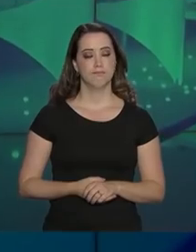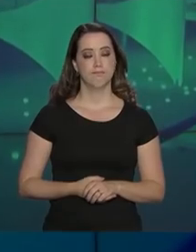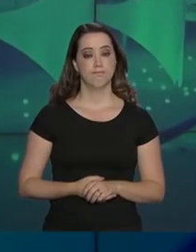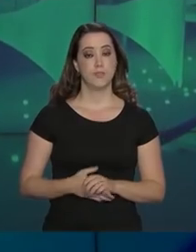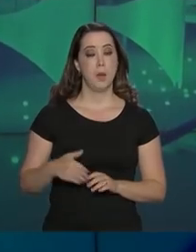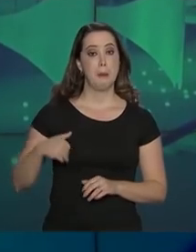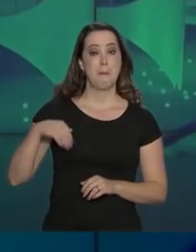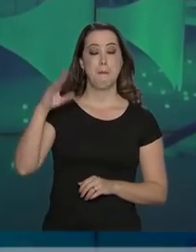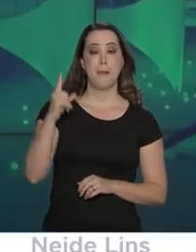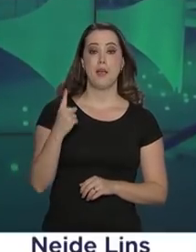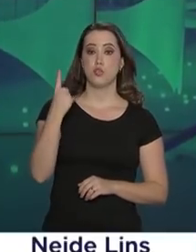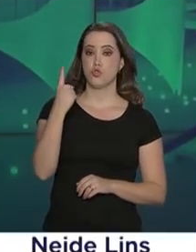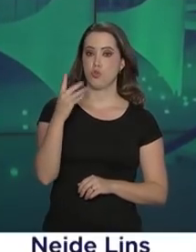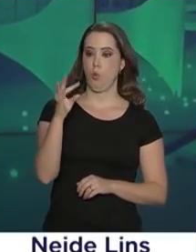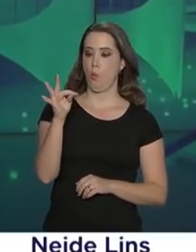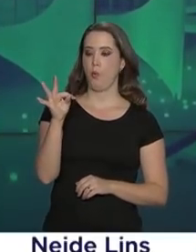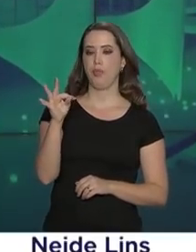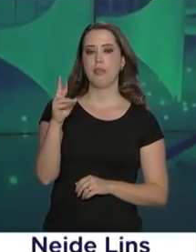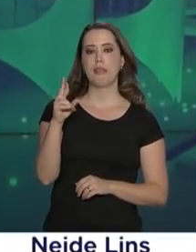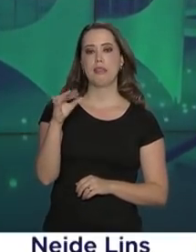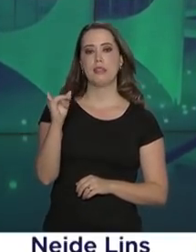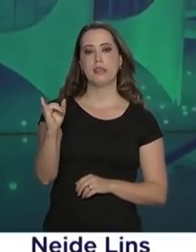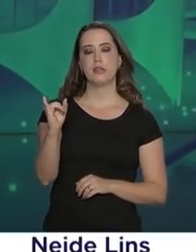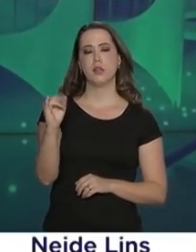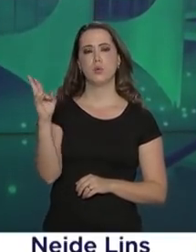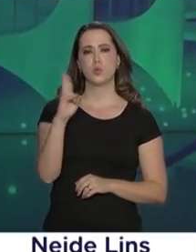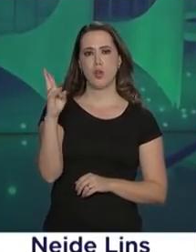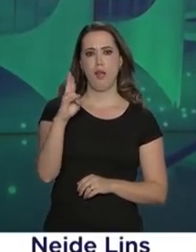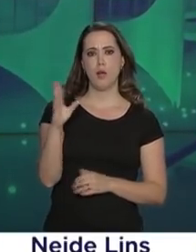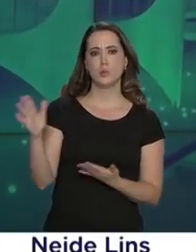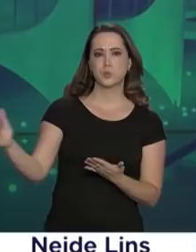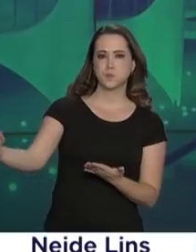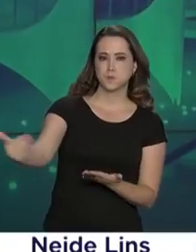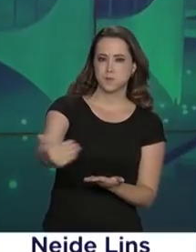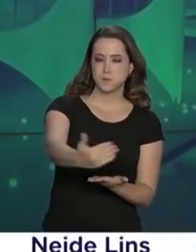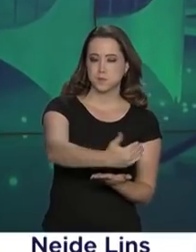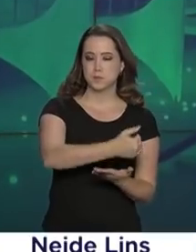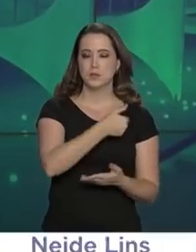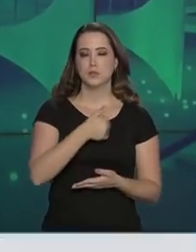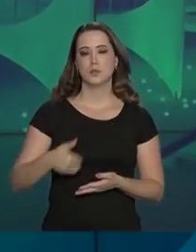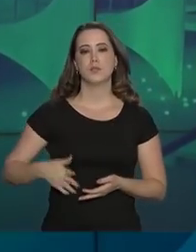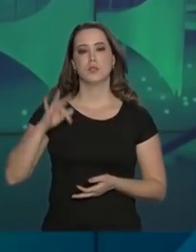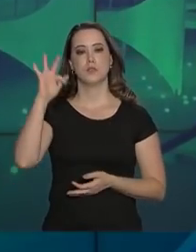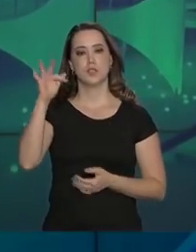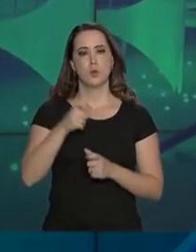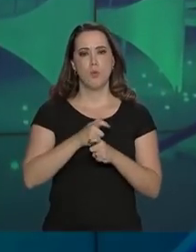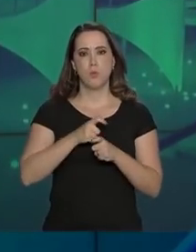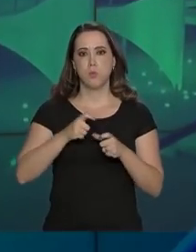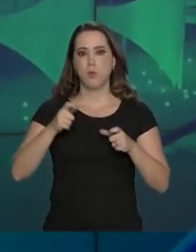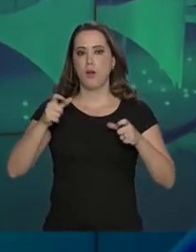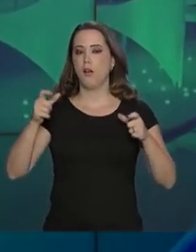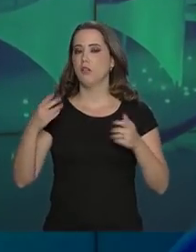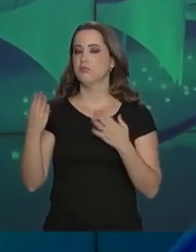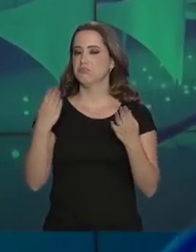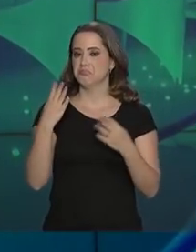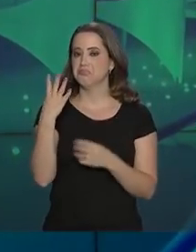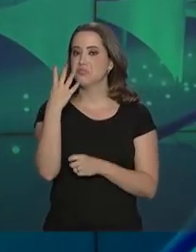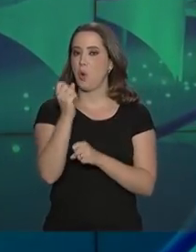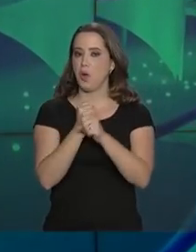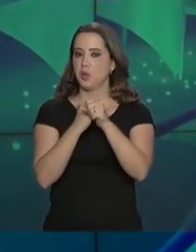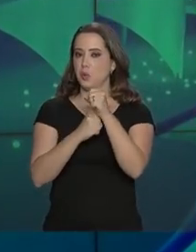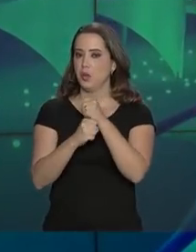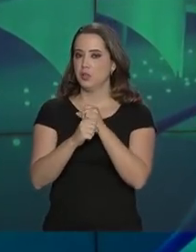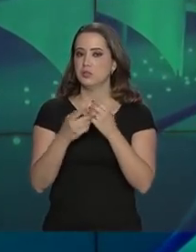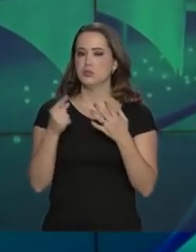Mais de um trilhão de reais. A arrecadação do governo federal no ano passado foi a maior dos últimos quatro anos.